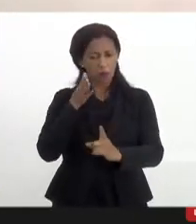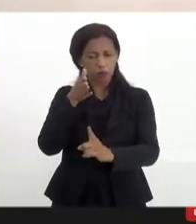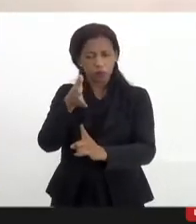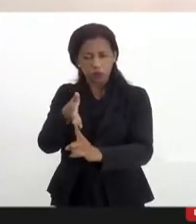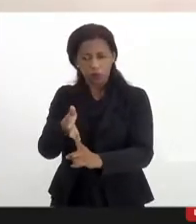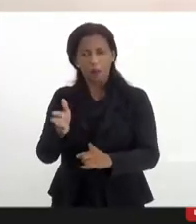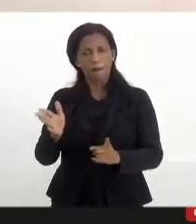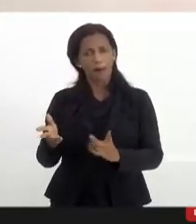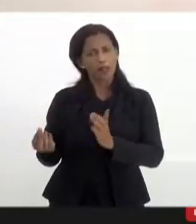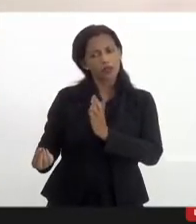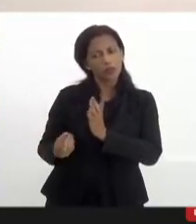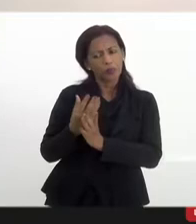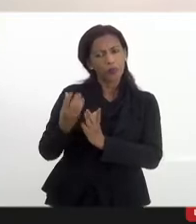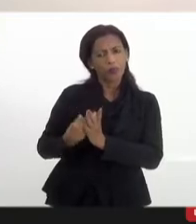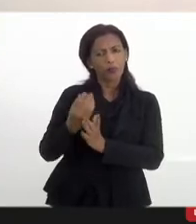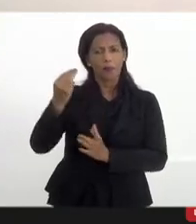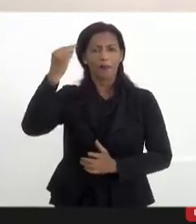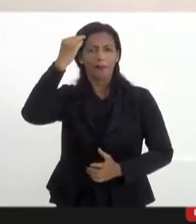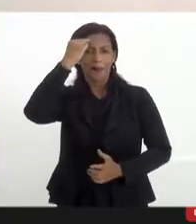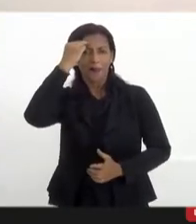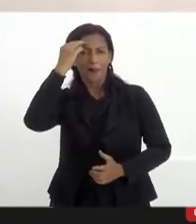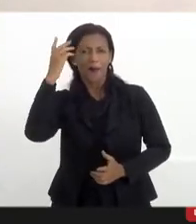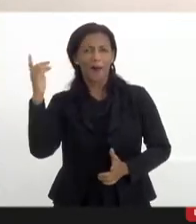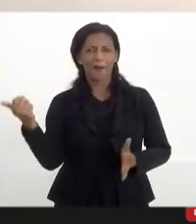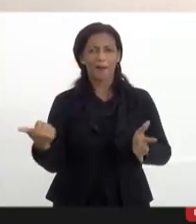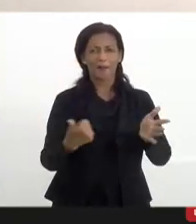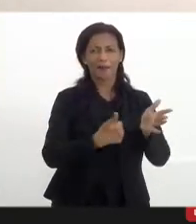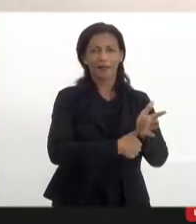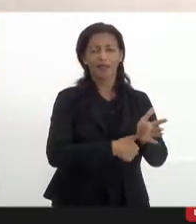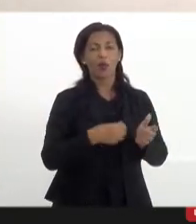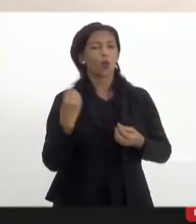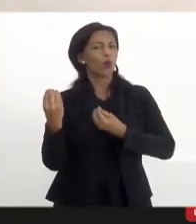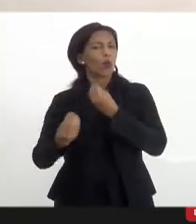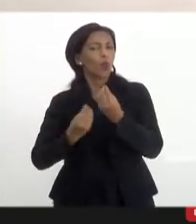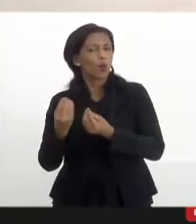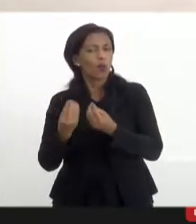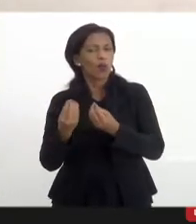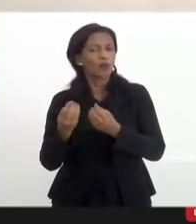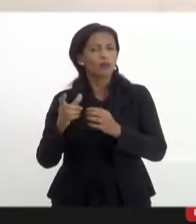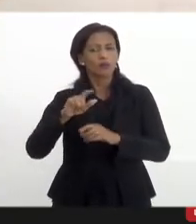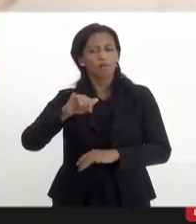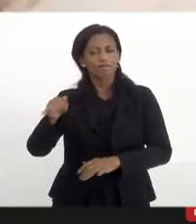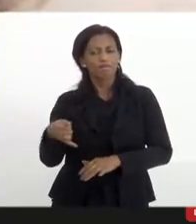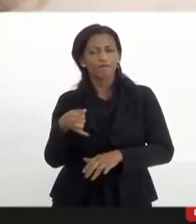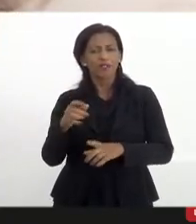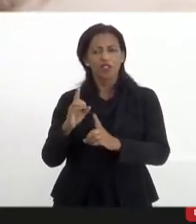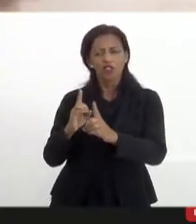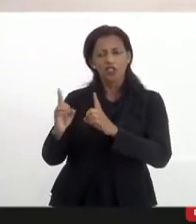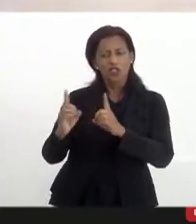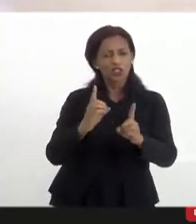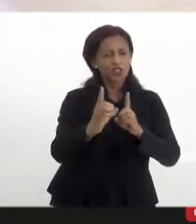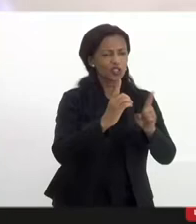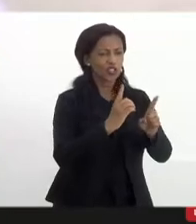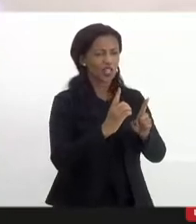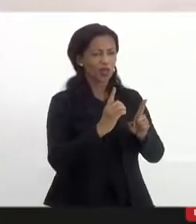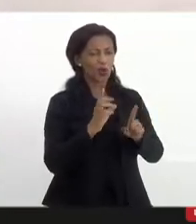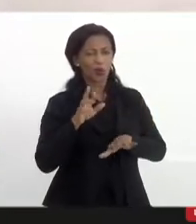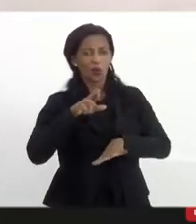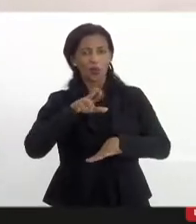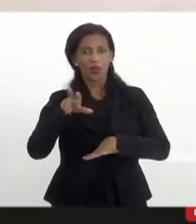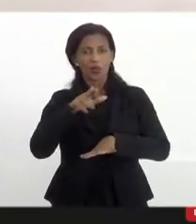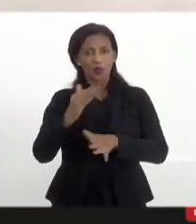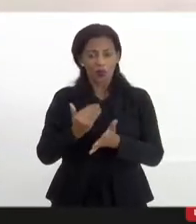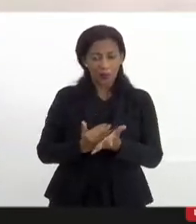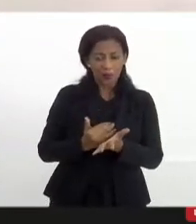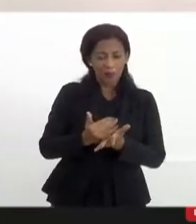mas de produzir memória, de produzir identidade. O quanto que esses veículos dialogam diretamente, não só a